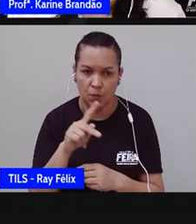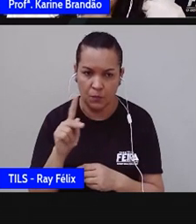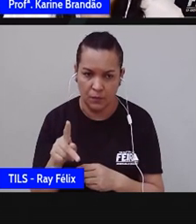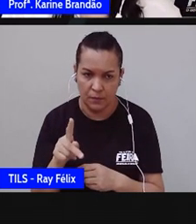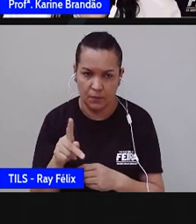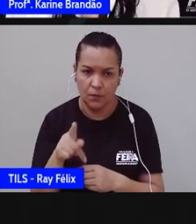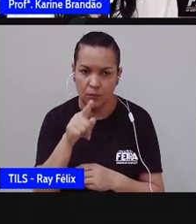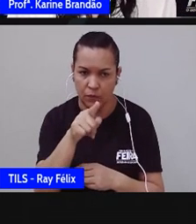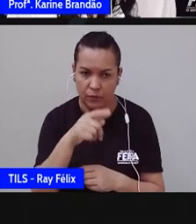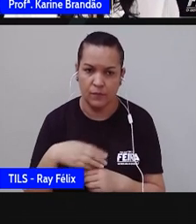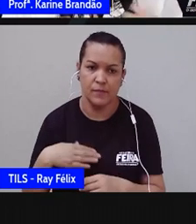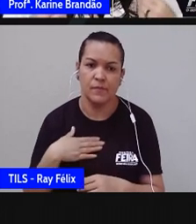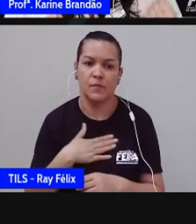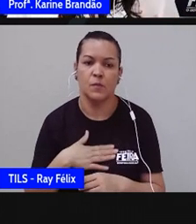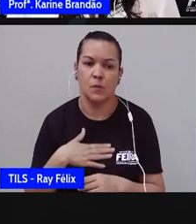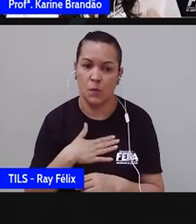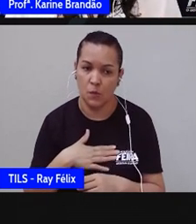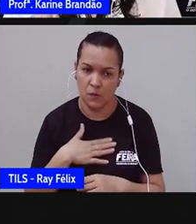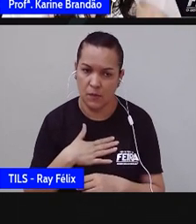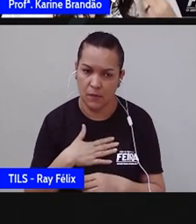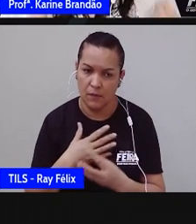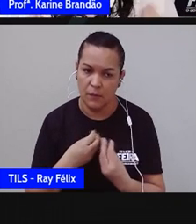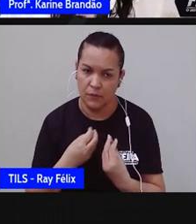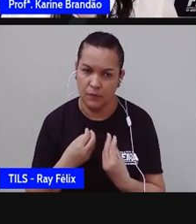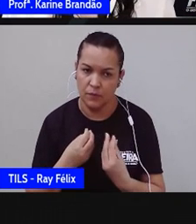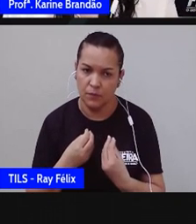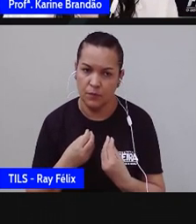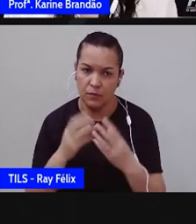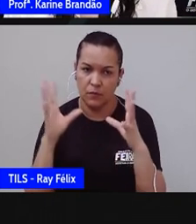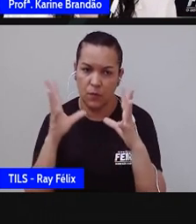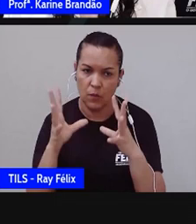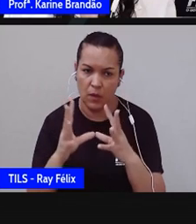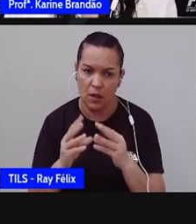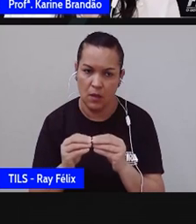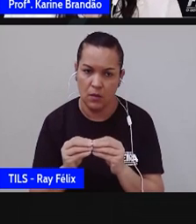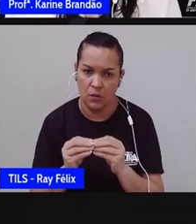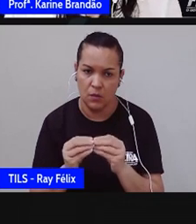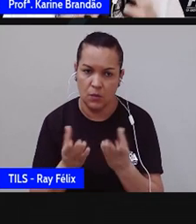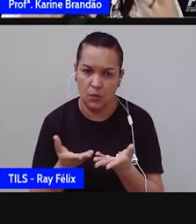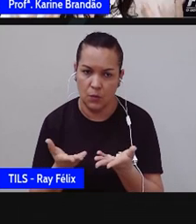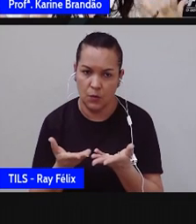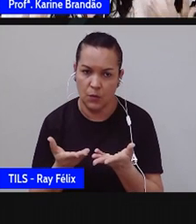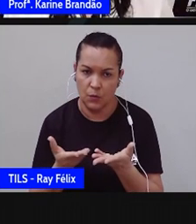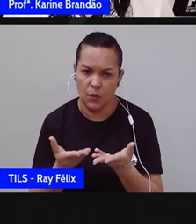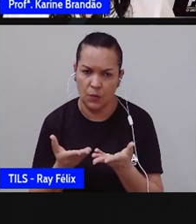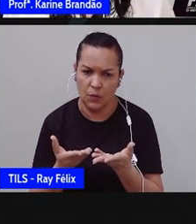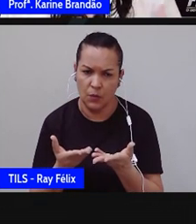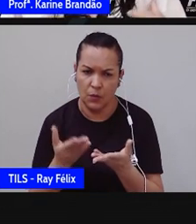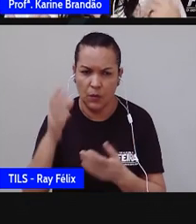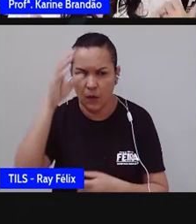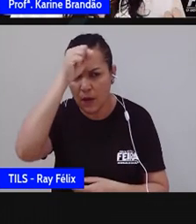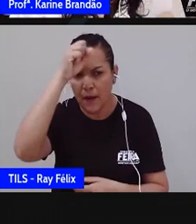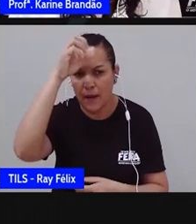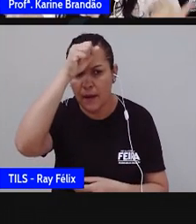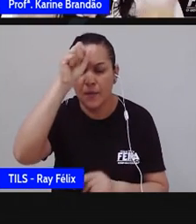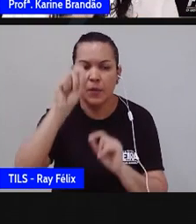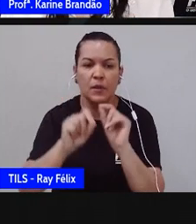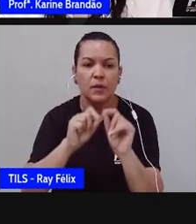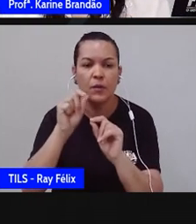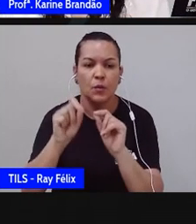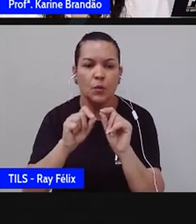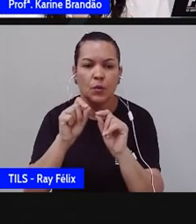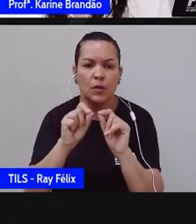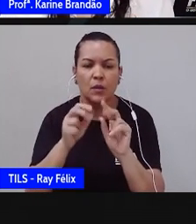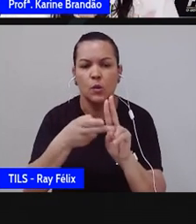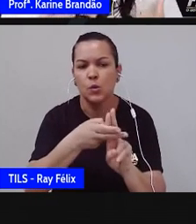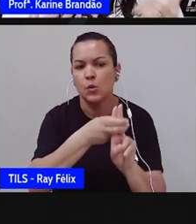vocês gostaram muito. E então, a gente tem como resumo da nossa aula, né? O que a gente aprendeu? A gente aprendeu o que